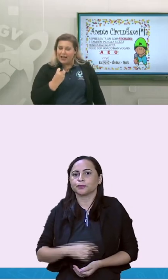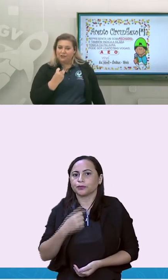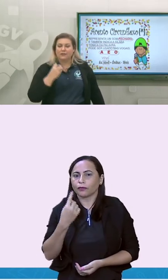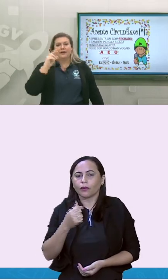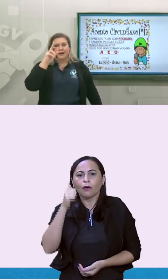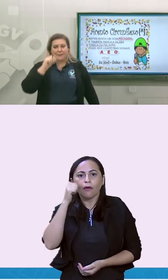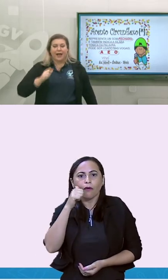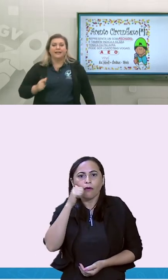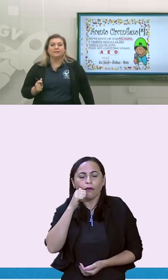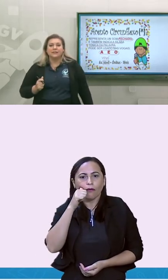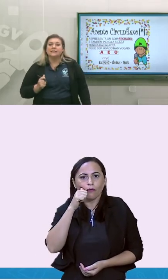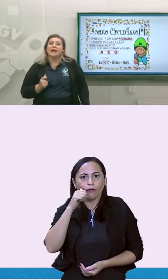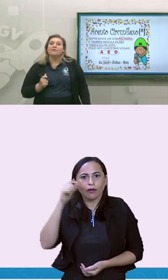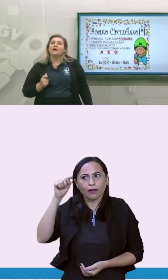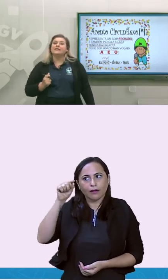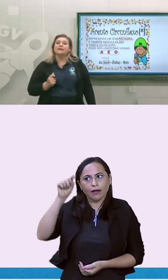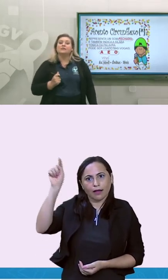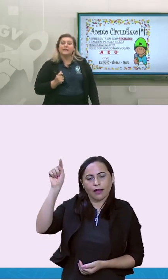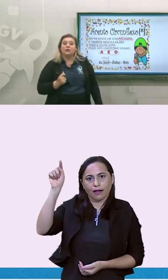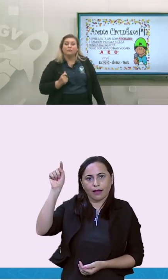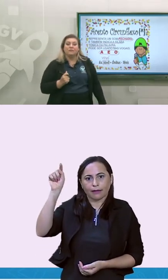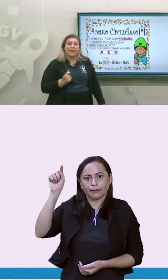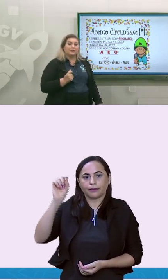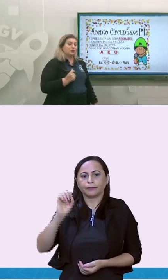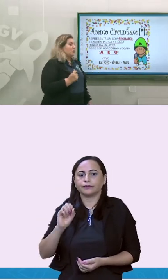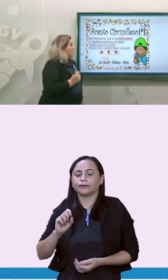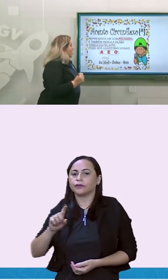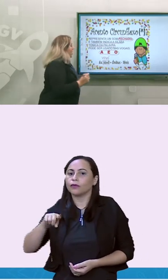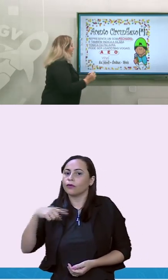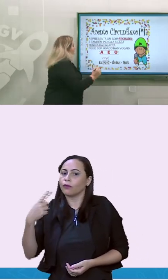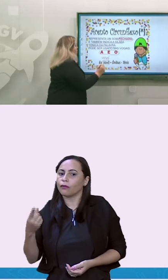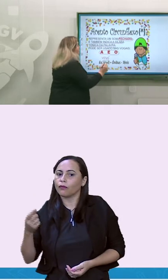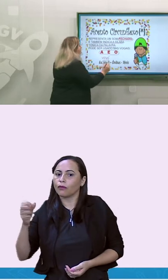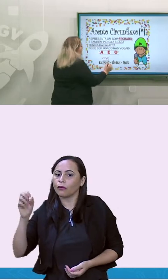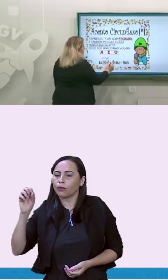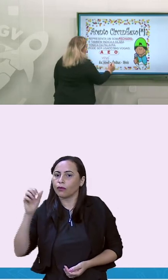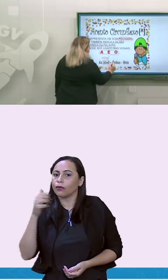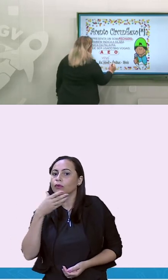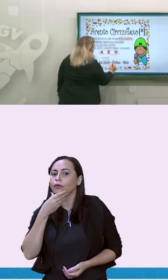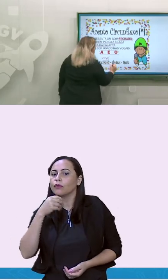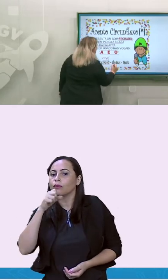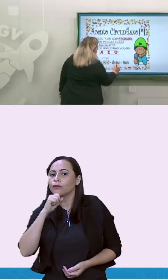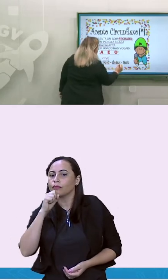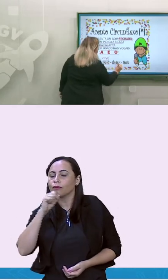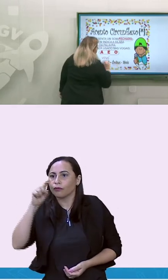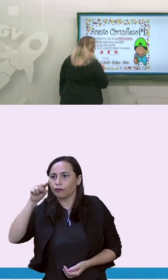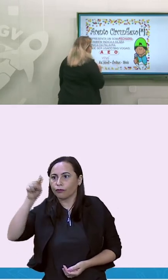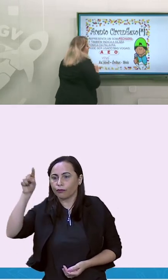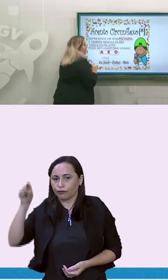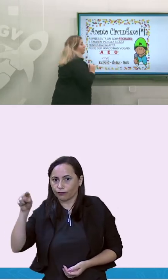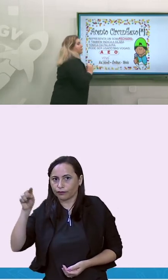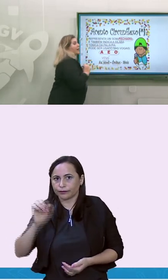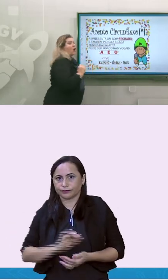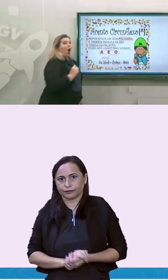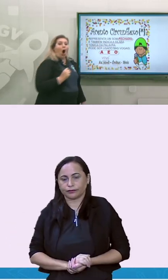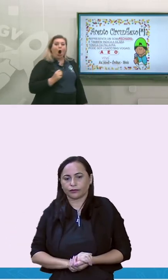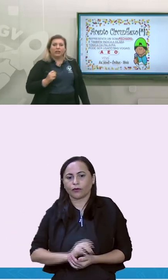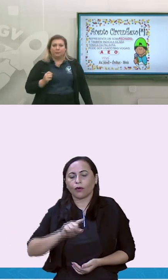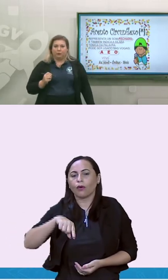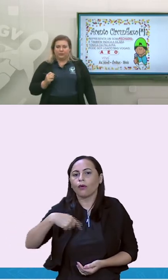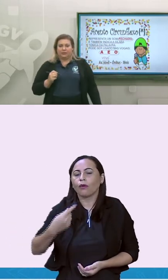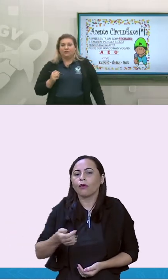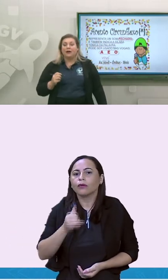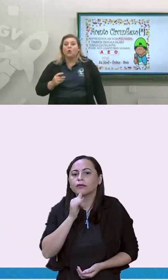fechado? Pra isso que serve o acento circunflexo. Olha, ônibus. Eu não falo